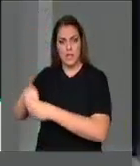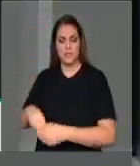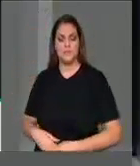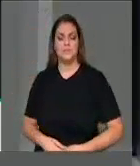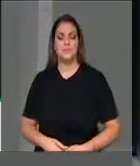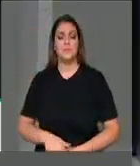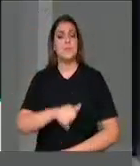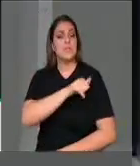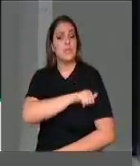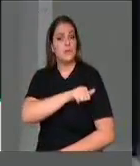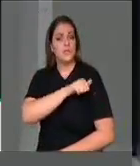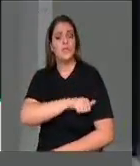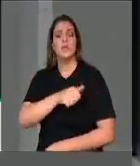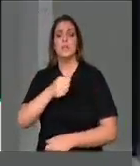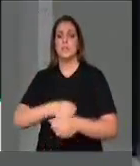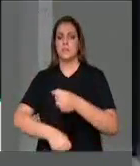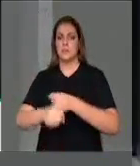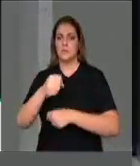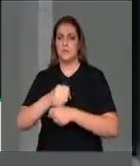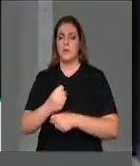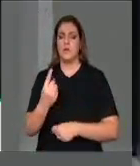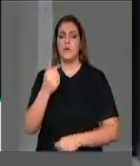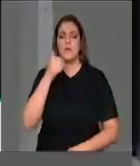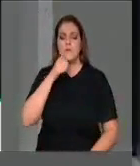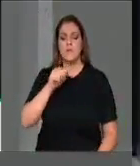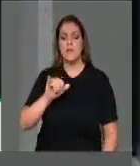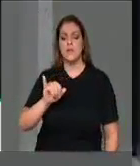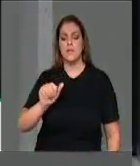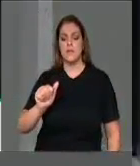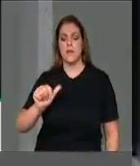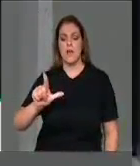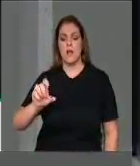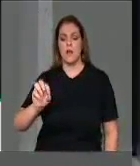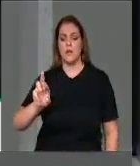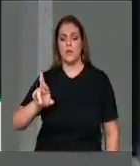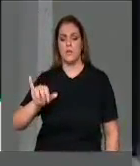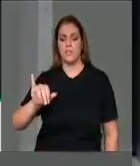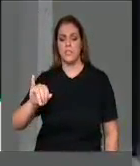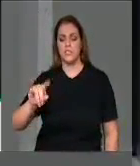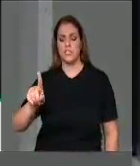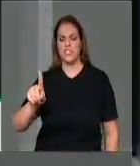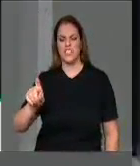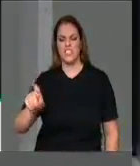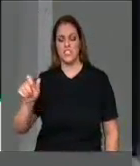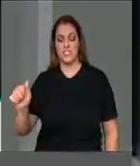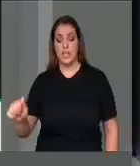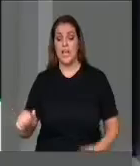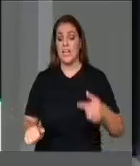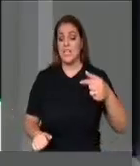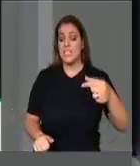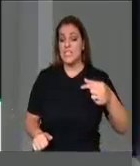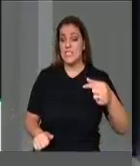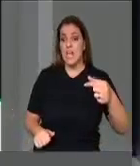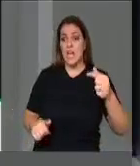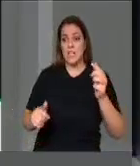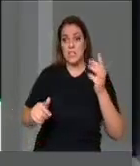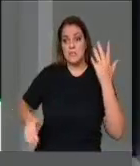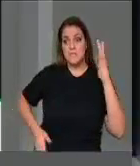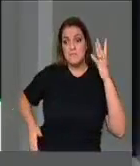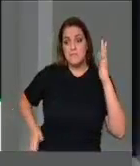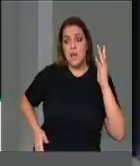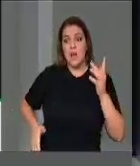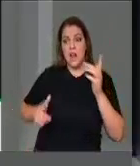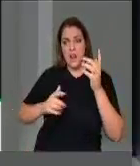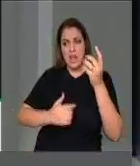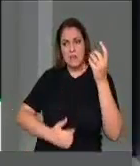semana passada, uma Ialorixá foi atacada por sete traficantes fortemente armados,